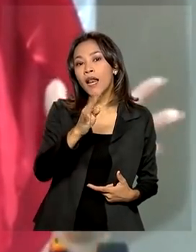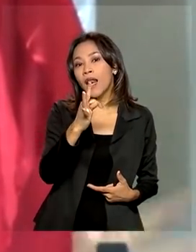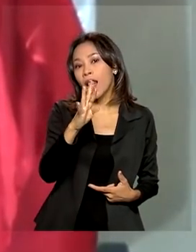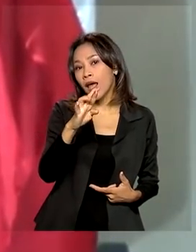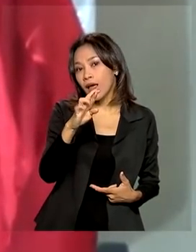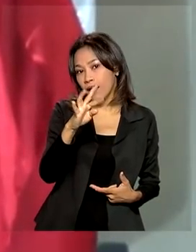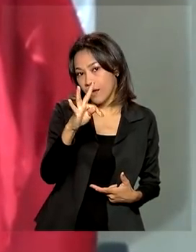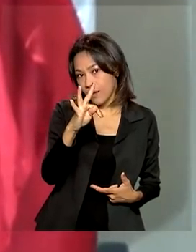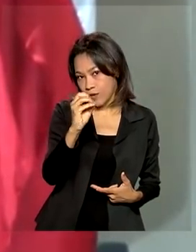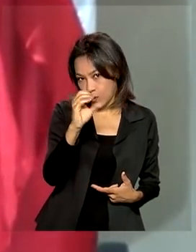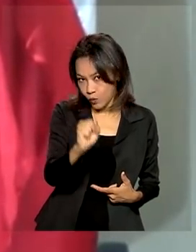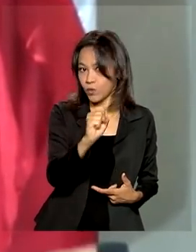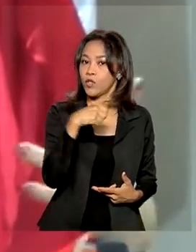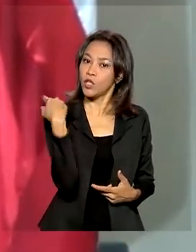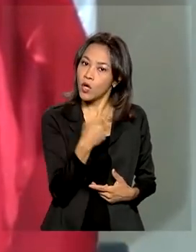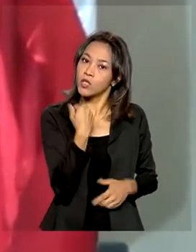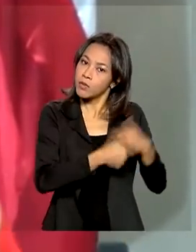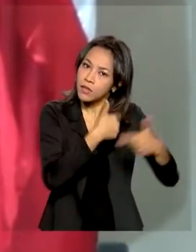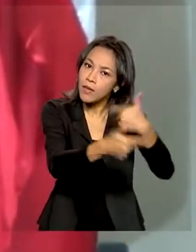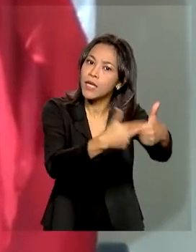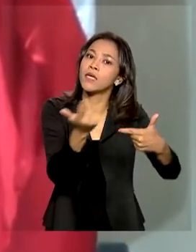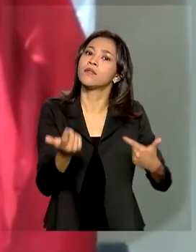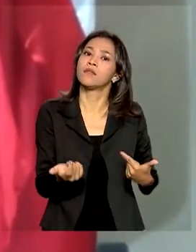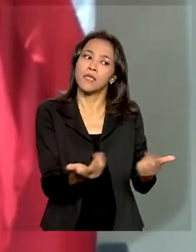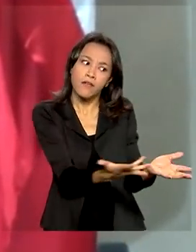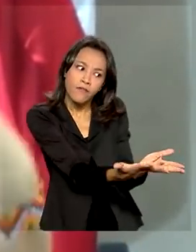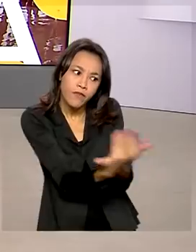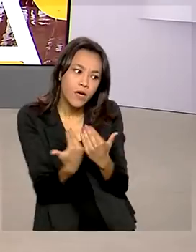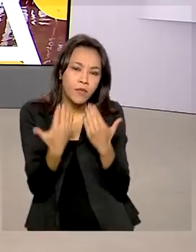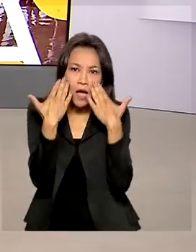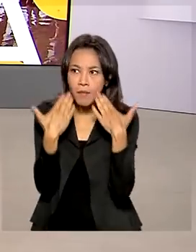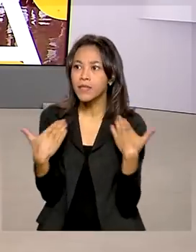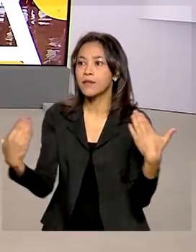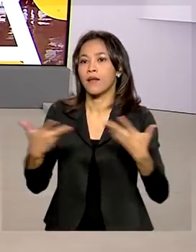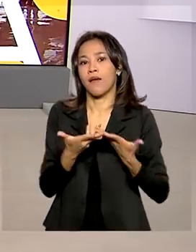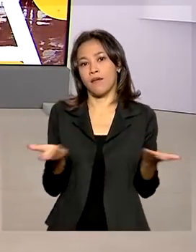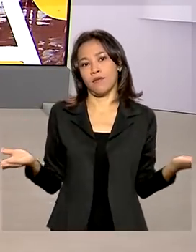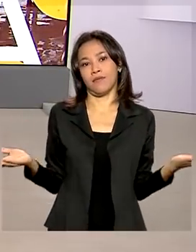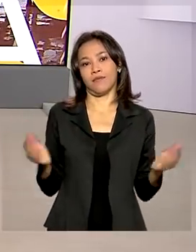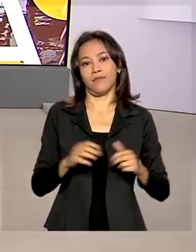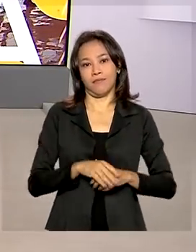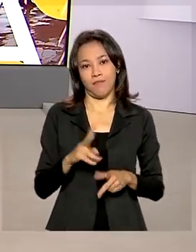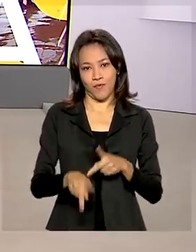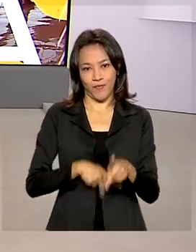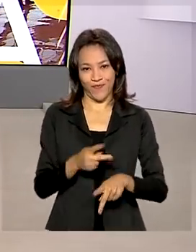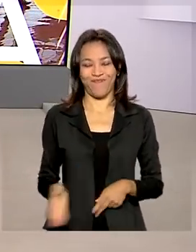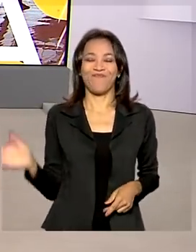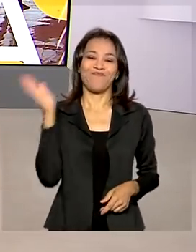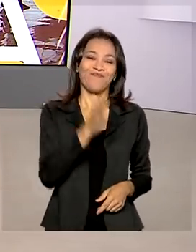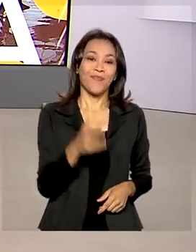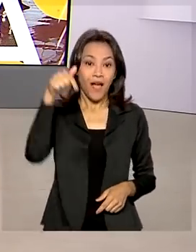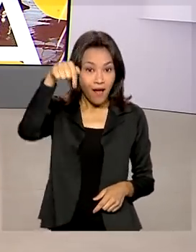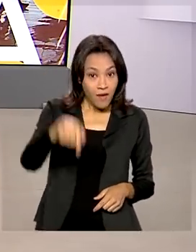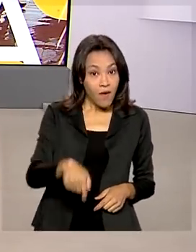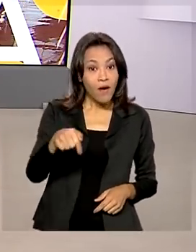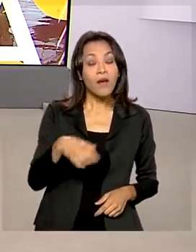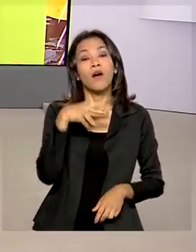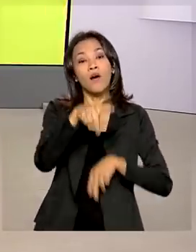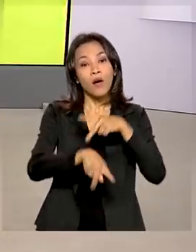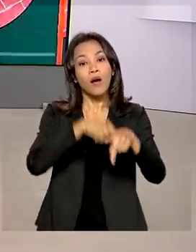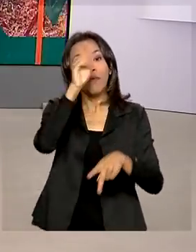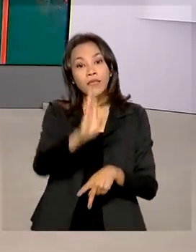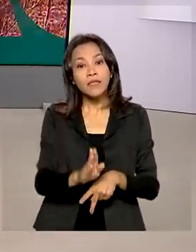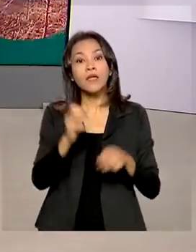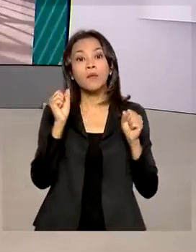nessa direção. Trazê-los para a visibilidade. A partir de agora, os brasileiros poderão ingressar de